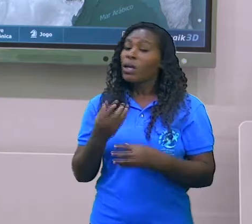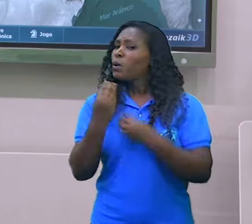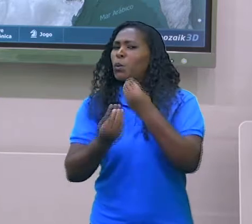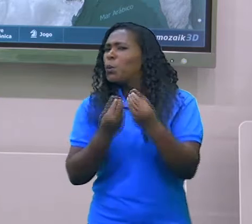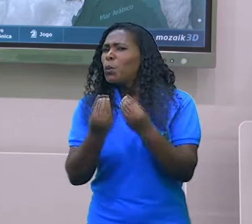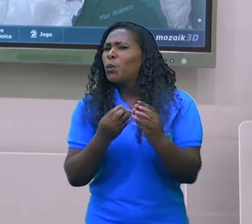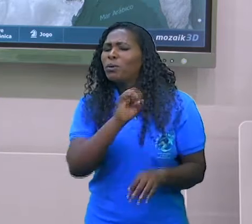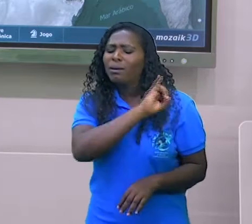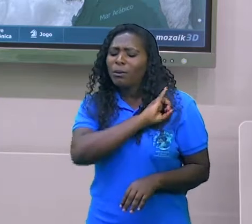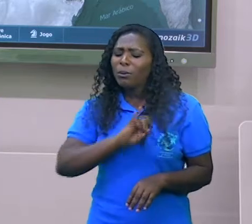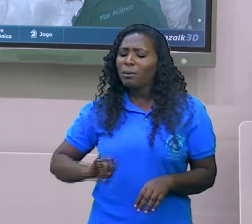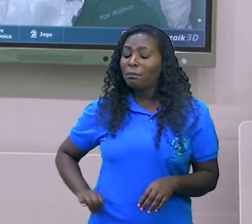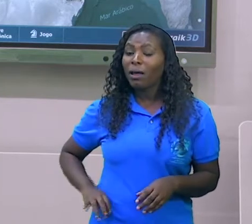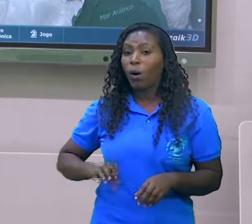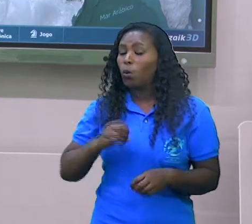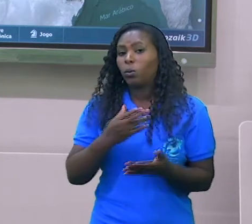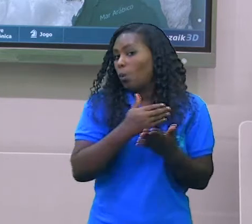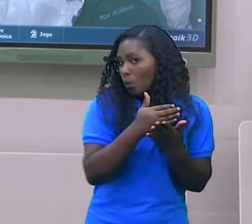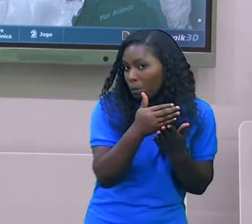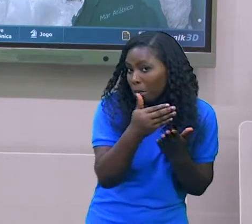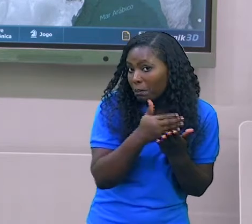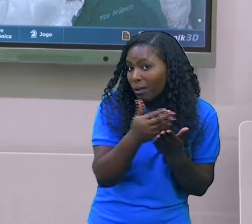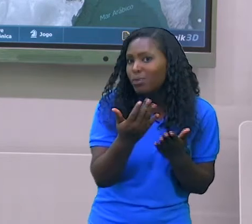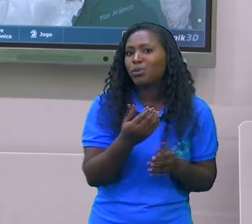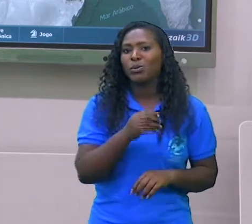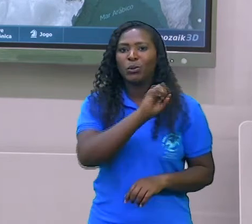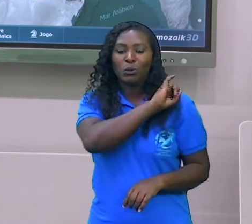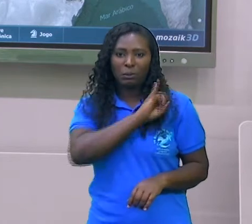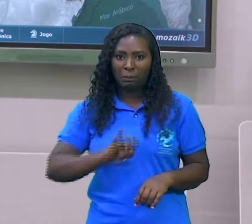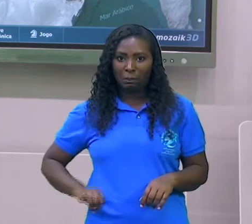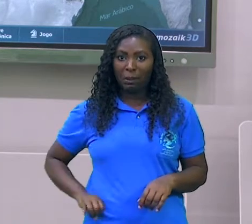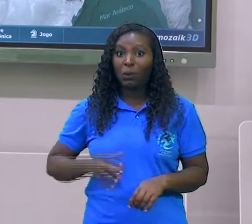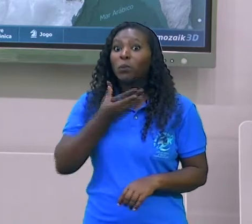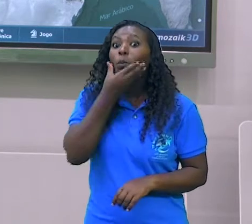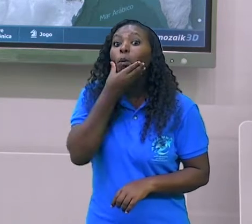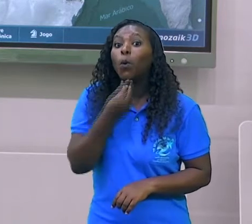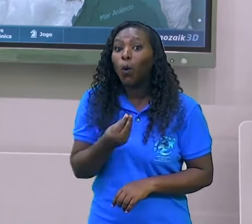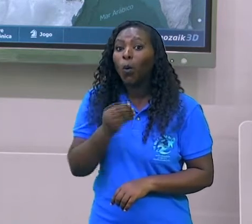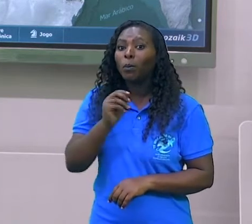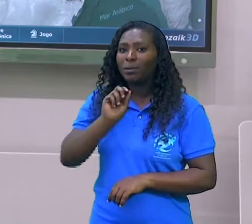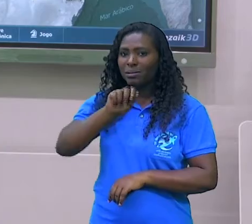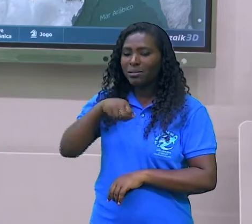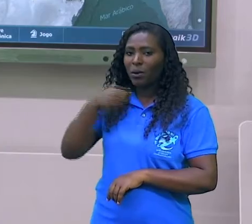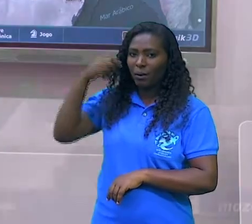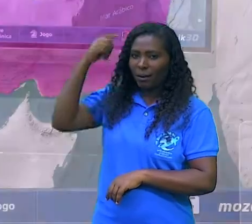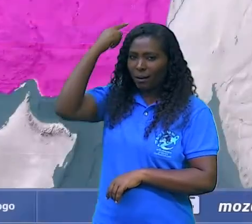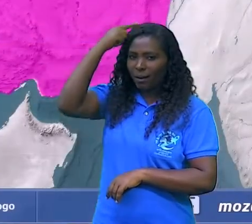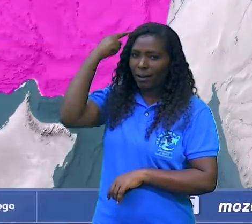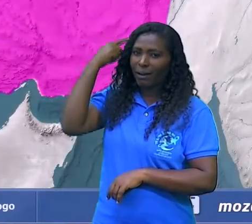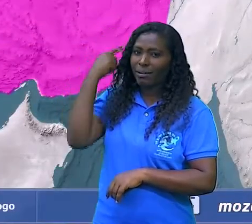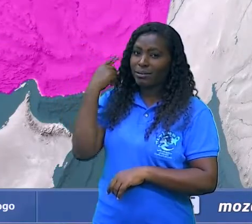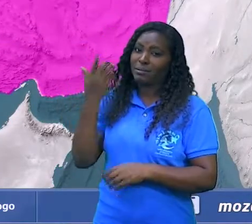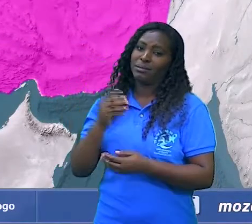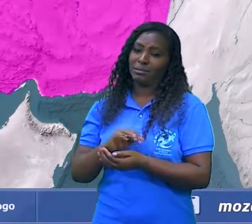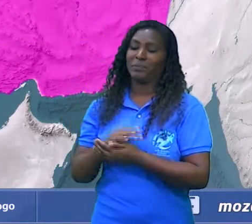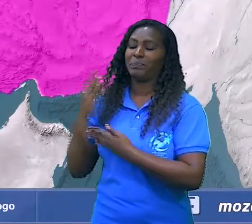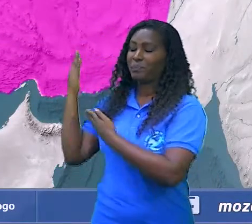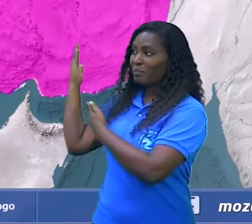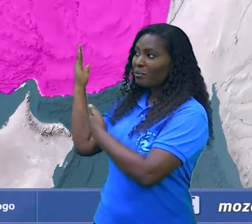ou o início, né, do Império de Alexandre Magno. Então nós temos a Macedônia, no início do reinado de